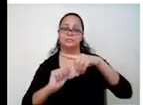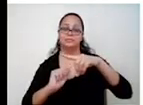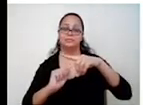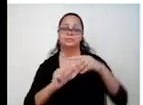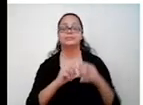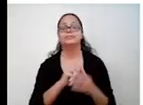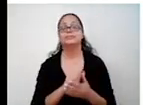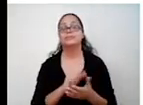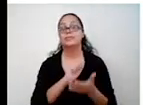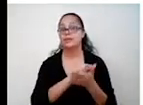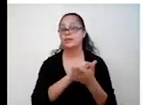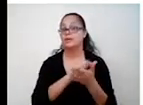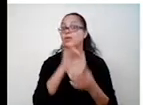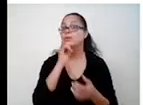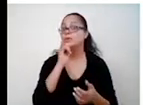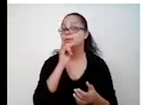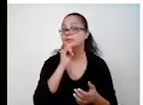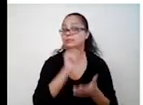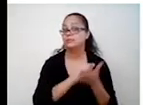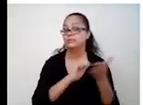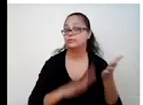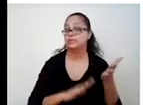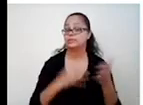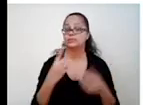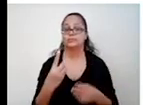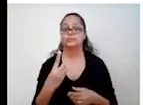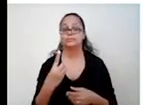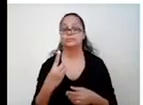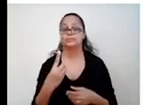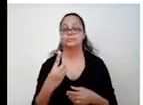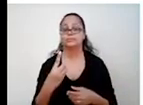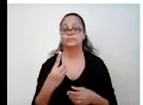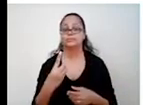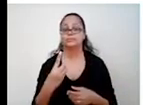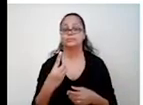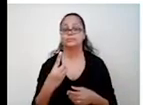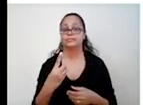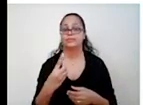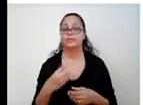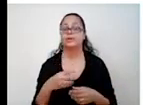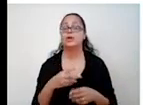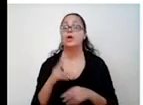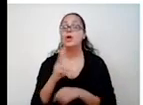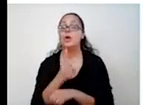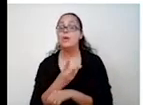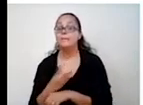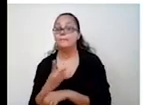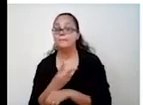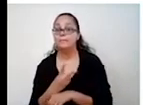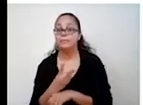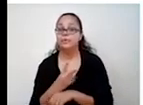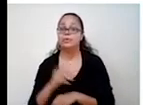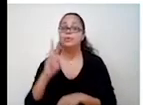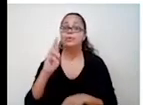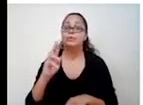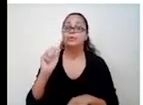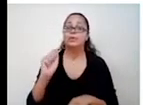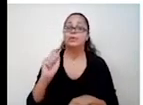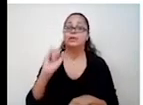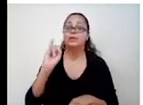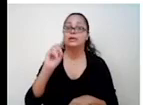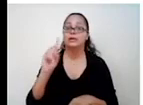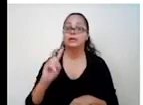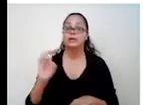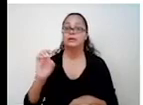Então, vou dar um exemplo aqui. Exercício 1. Determine as raízes das equações utilizando as fórmulas da soma do produto das raízes.